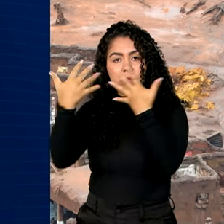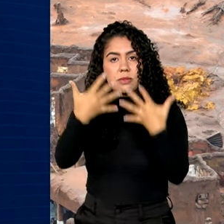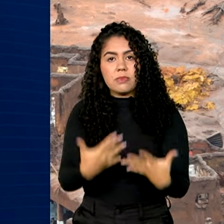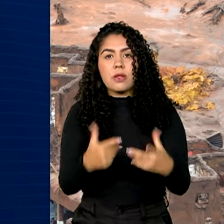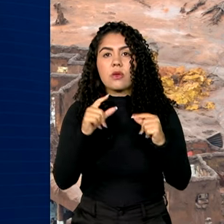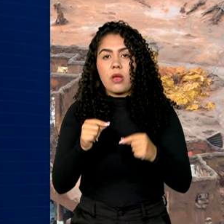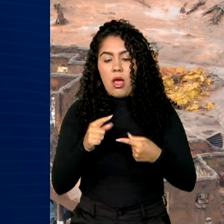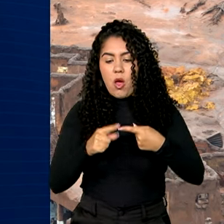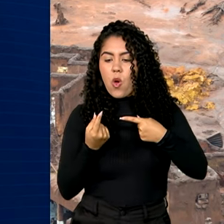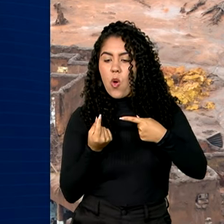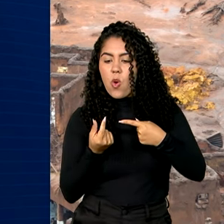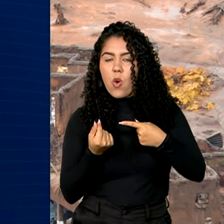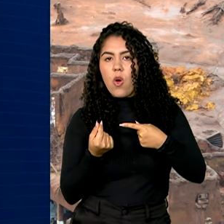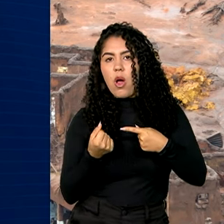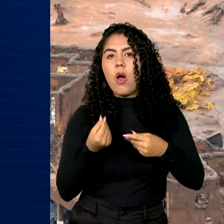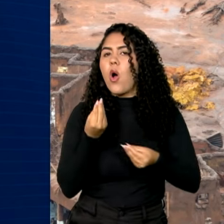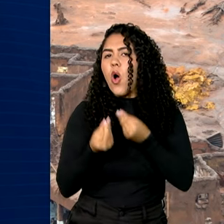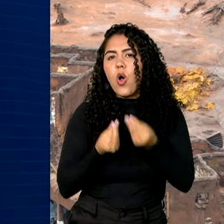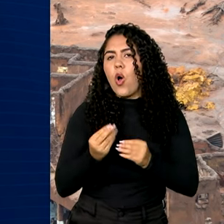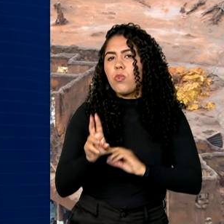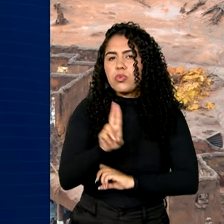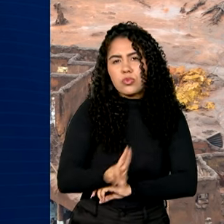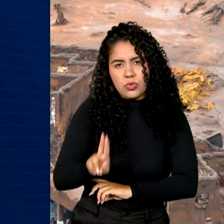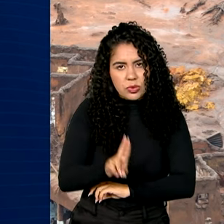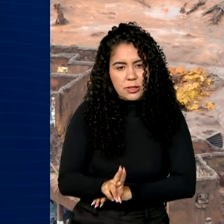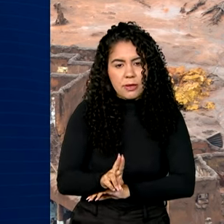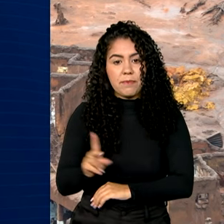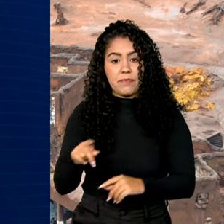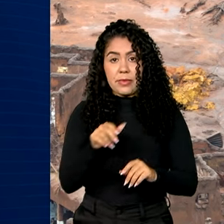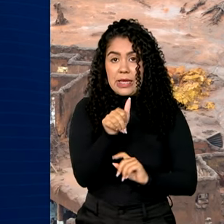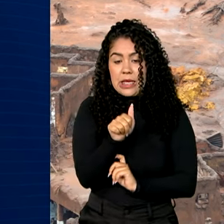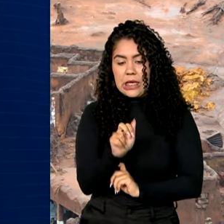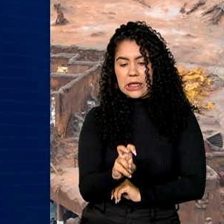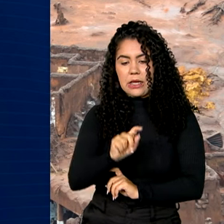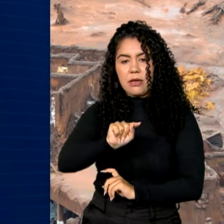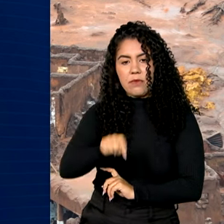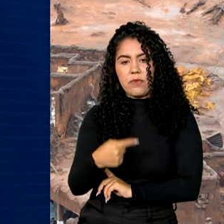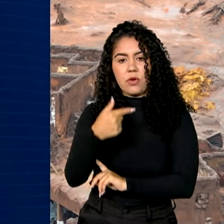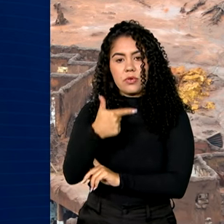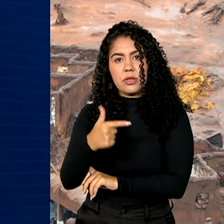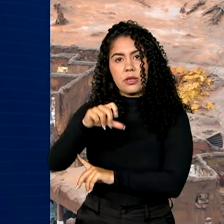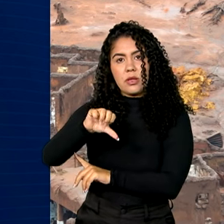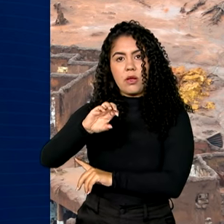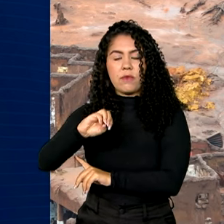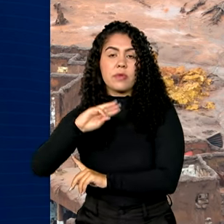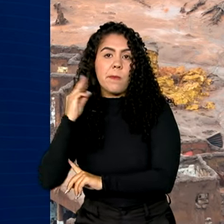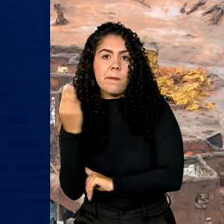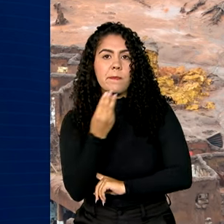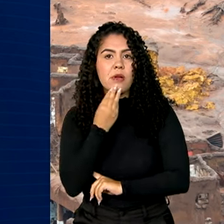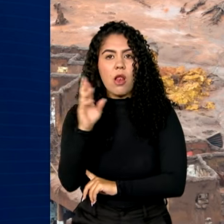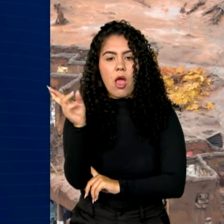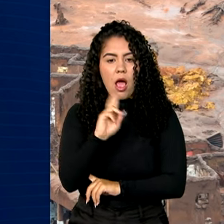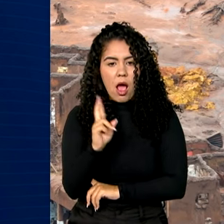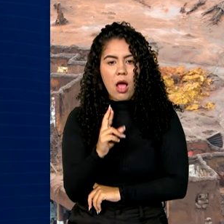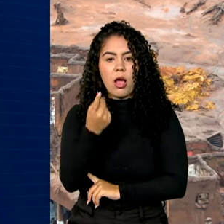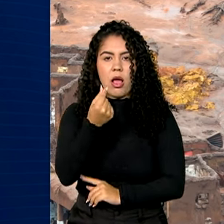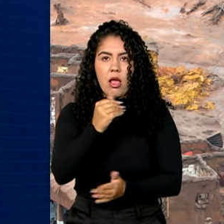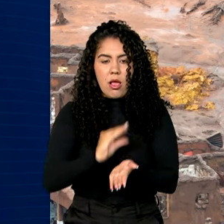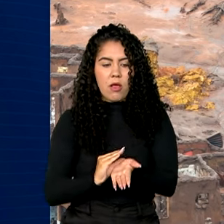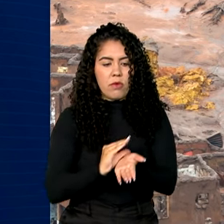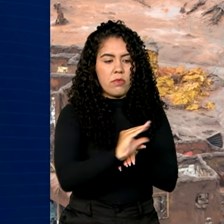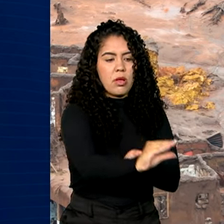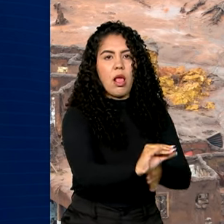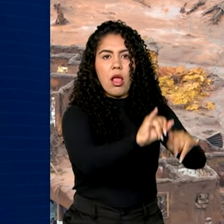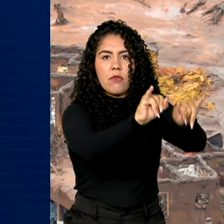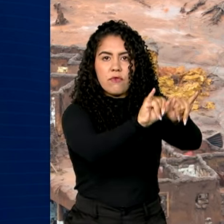recursos devem ser empregados da seguinte forma. 15 bilhões e 290 milhões de reais para investimentos em